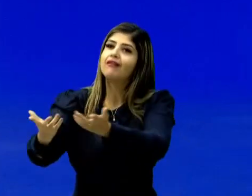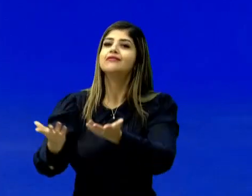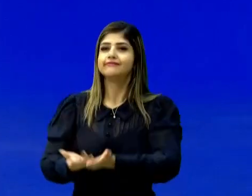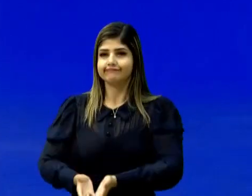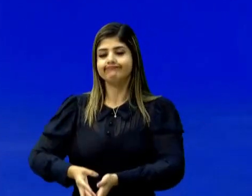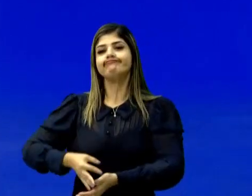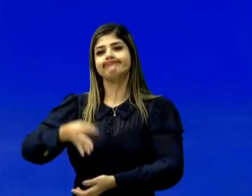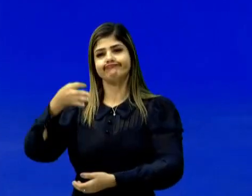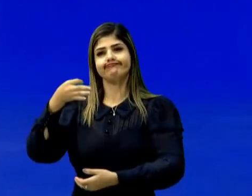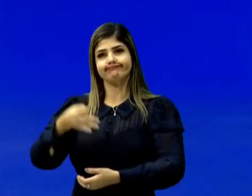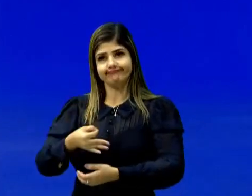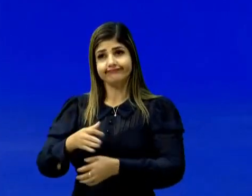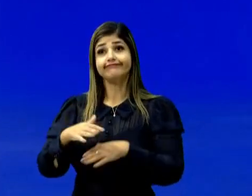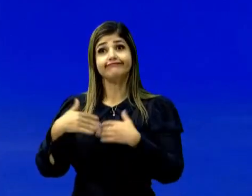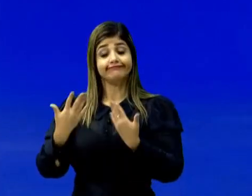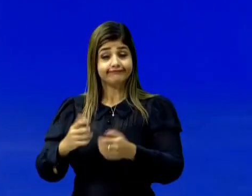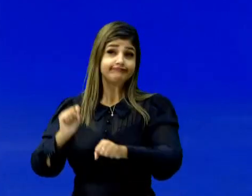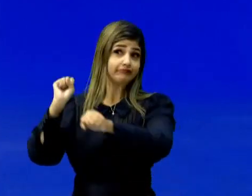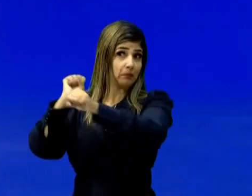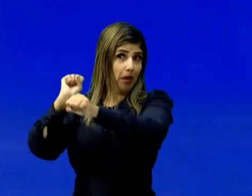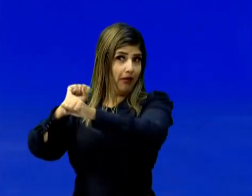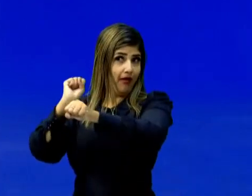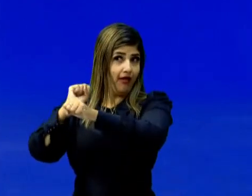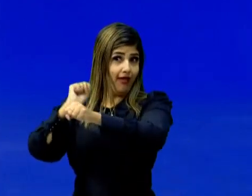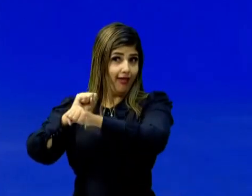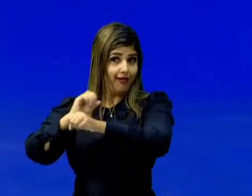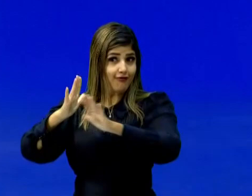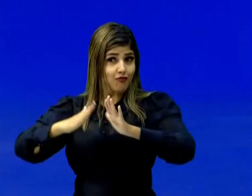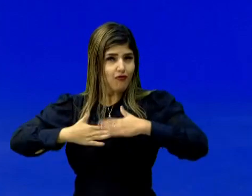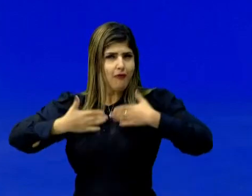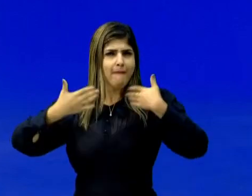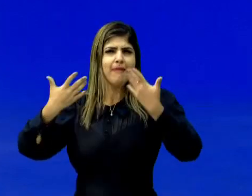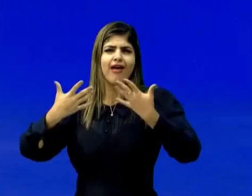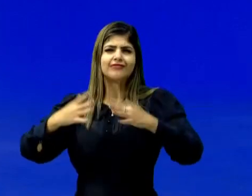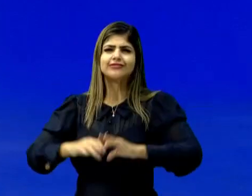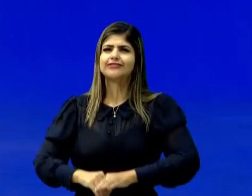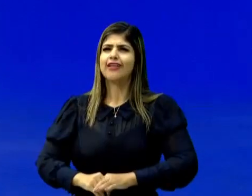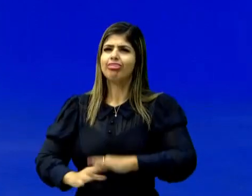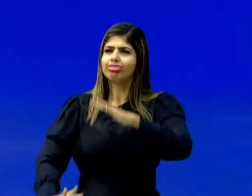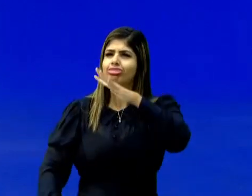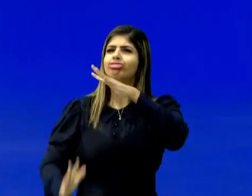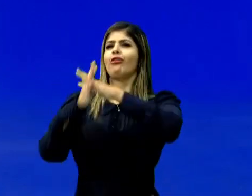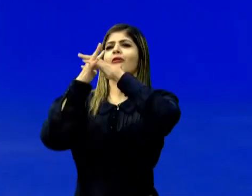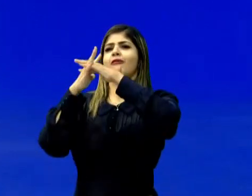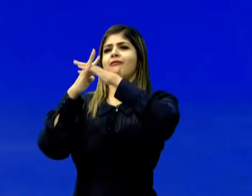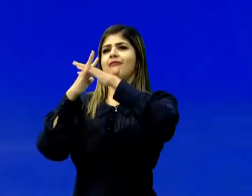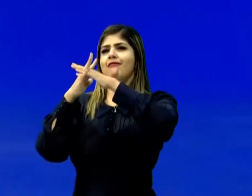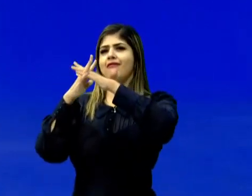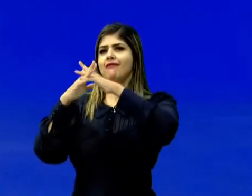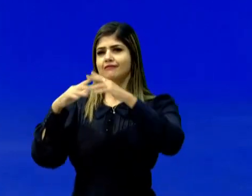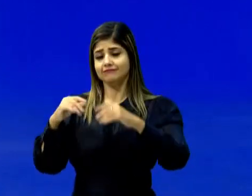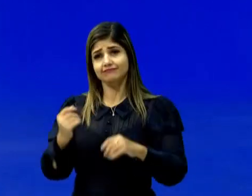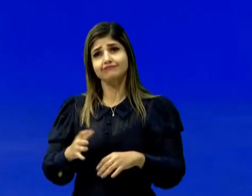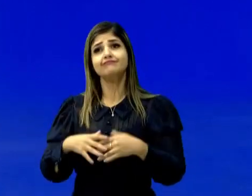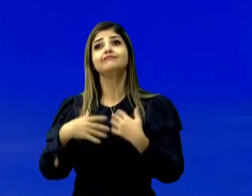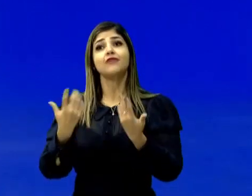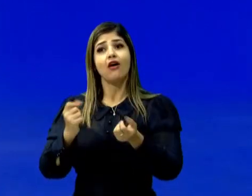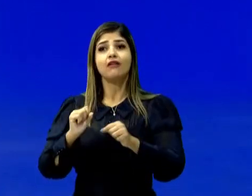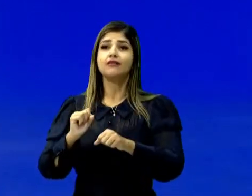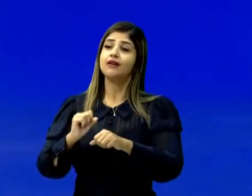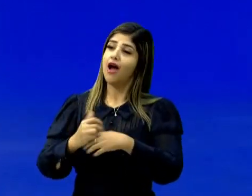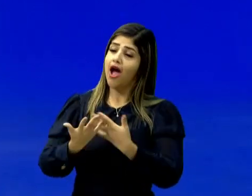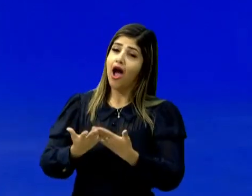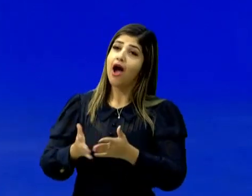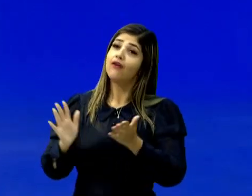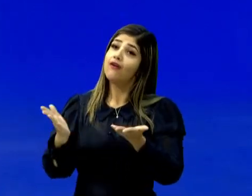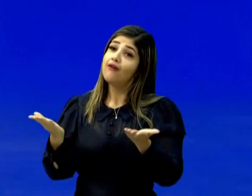Com certeza. Então, vocês aguardem. A surpresa vai ser top do próximo bloco. E a gente vai ficar por aqui com a